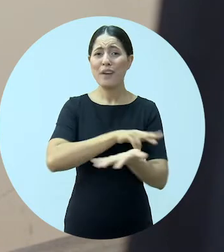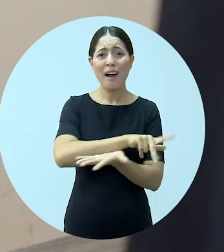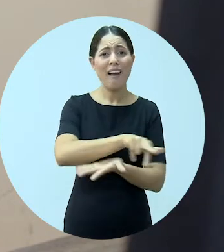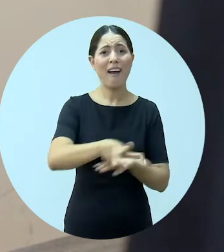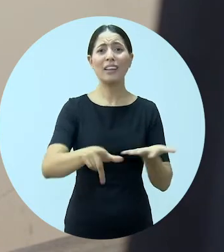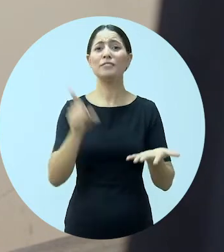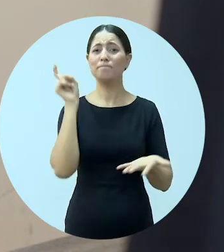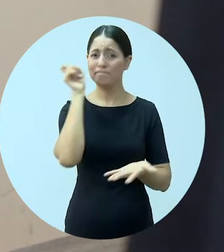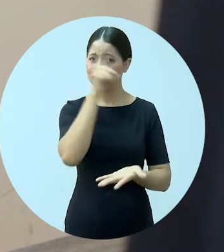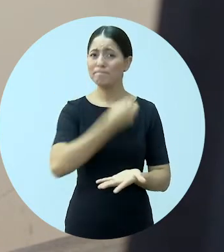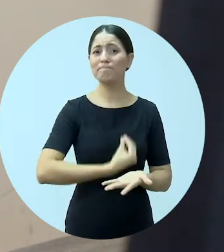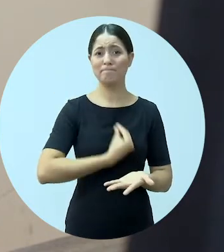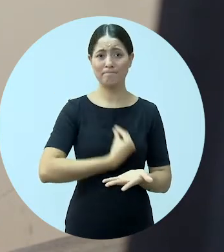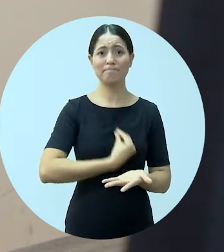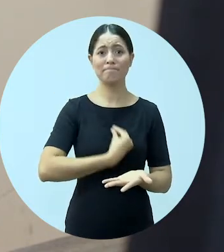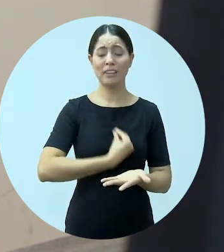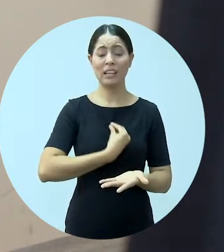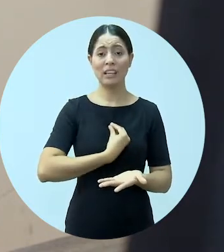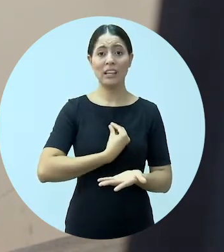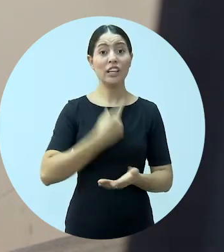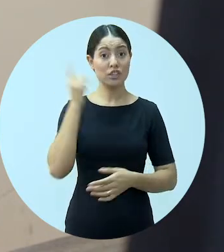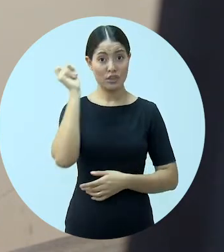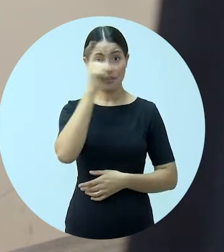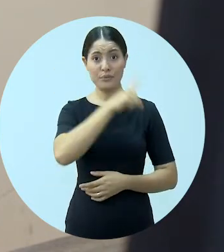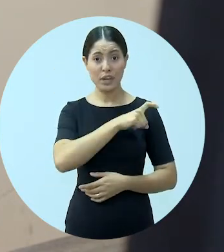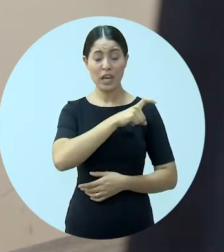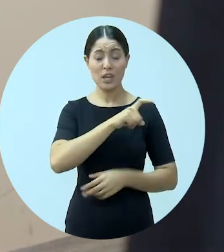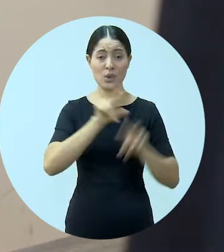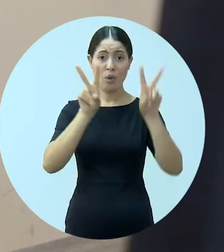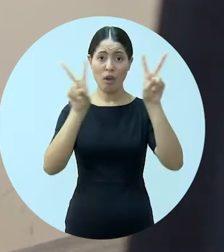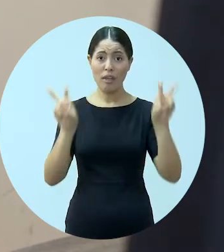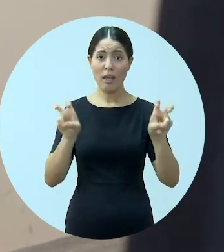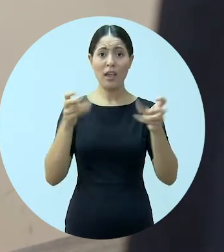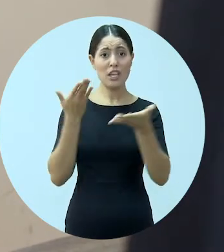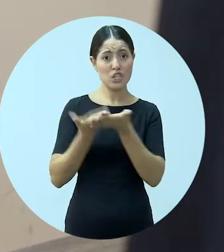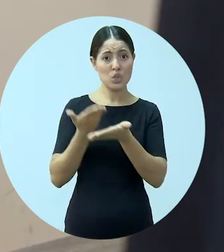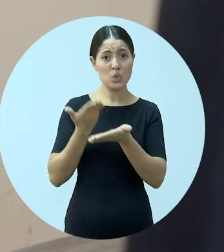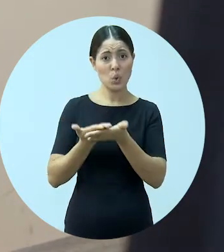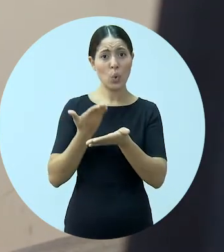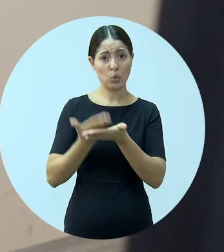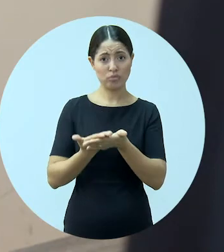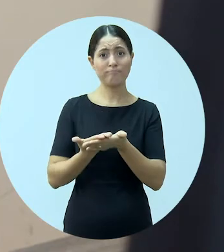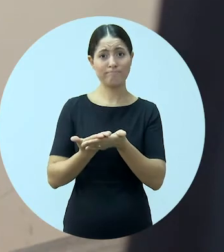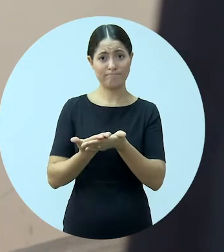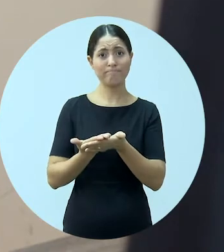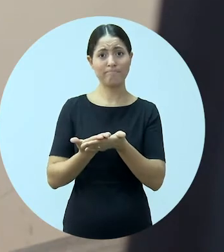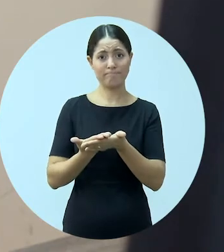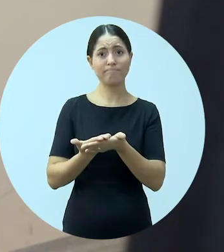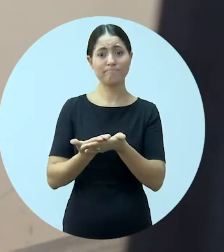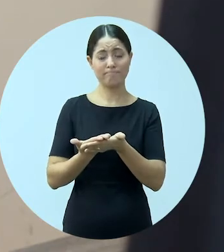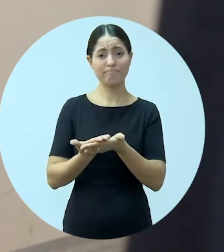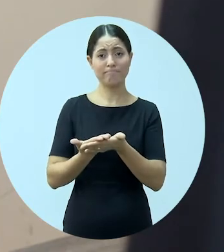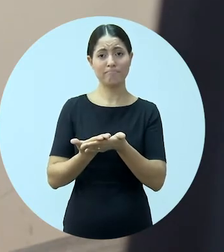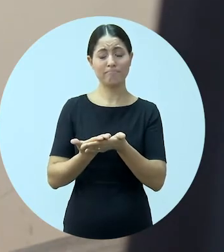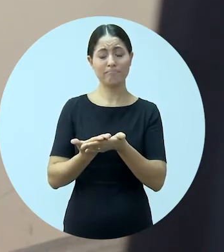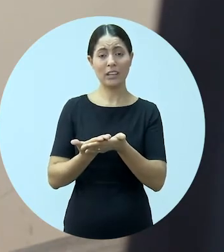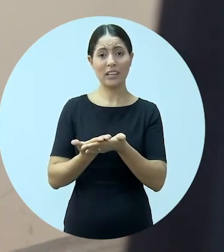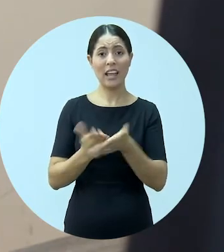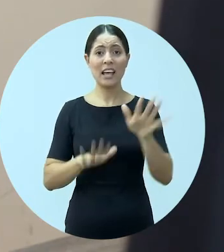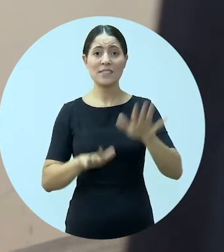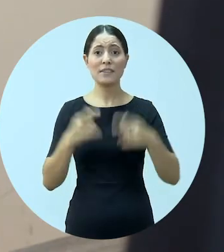porque era muito difícil a gente levar os estudos a sério, muitas das vezes, tendo que